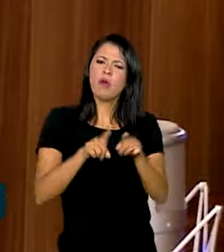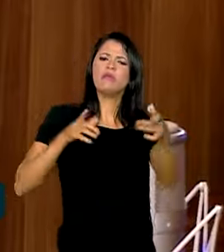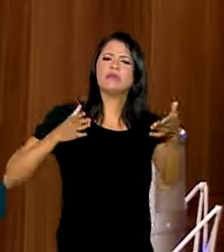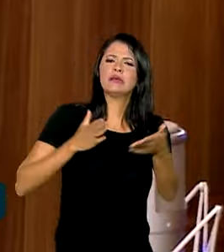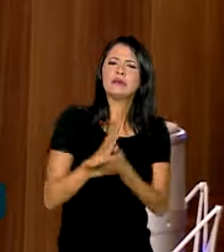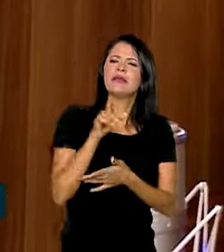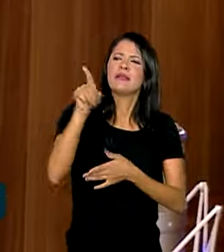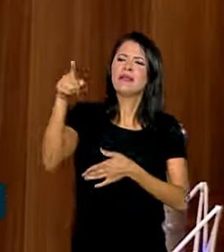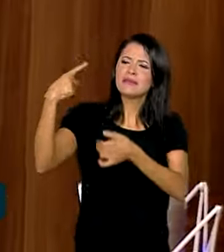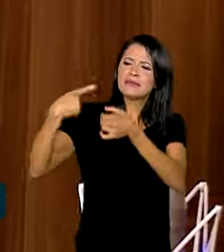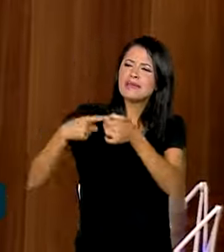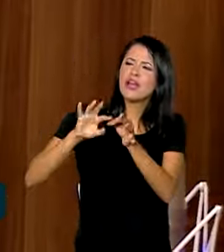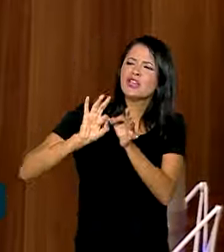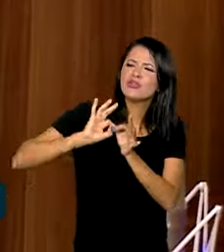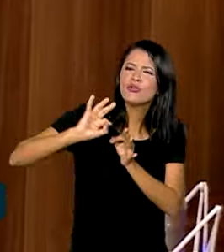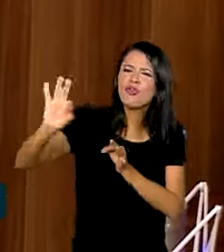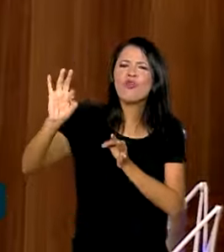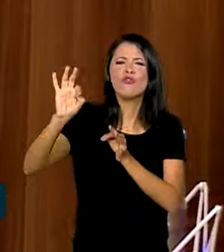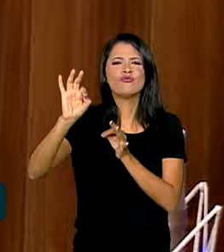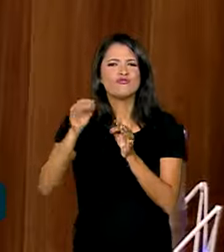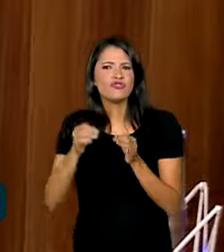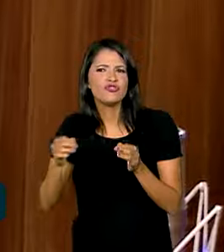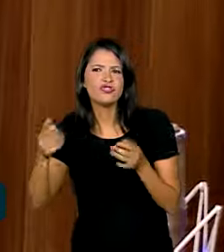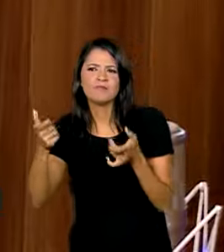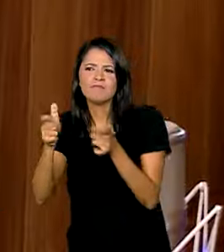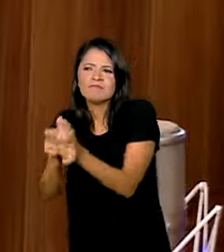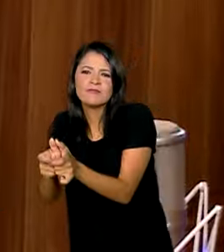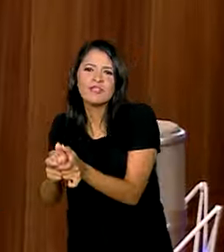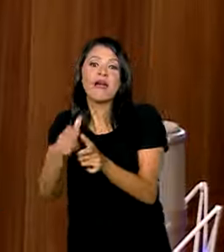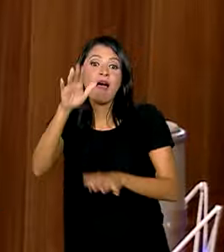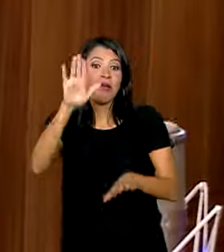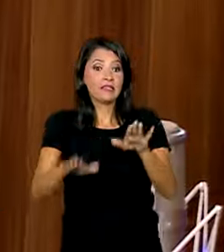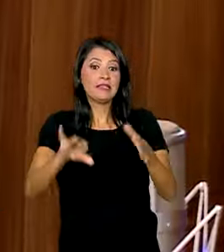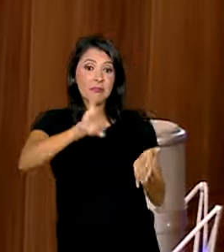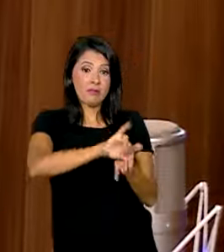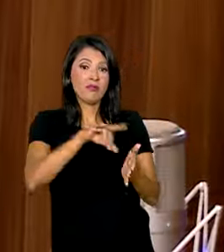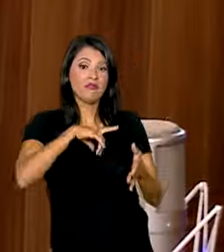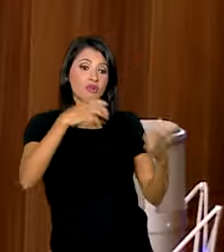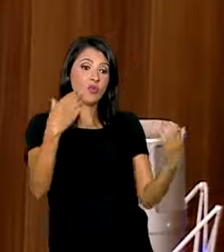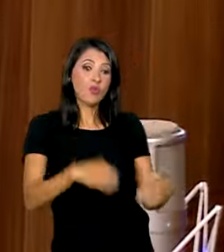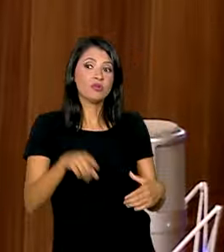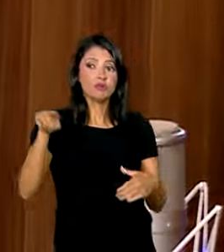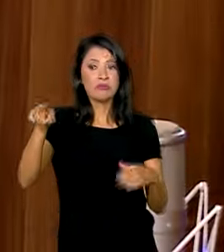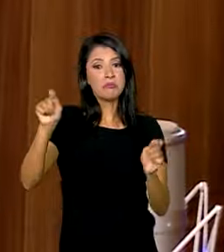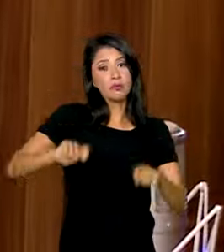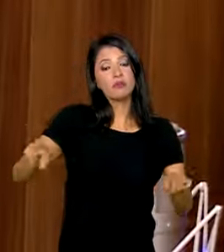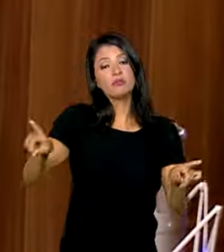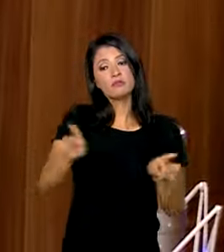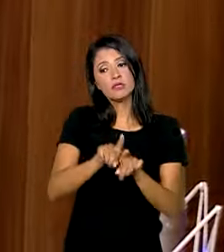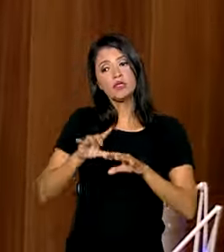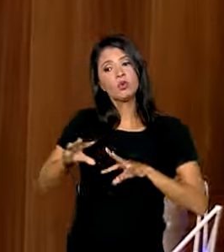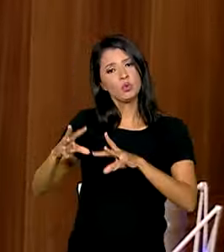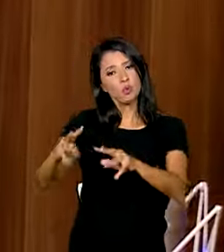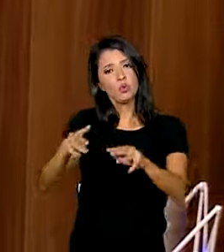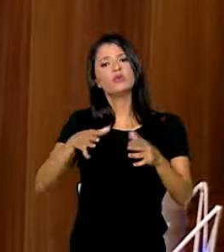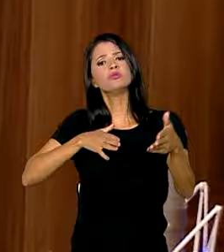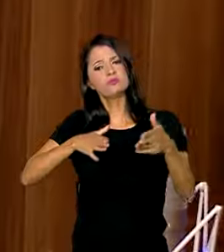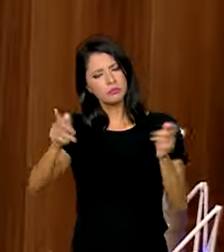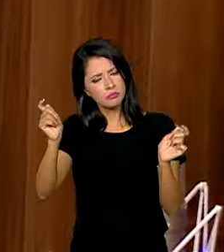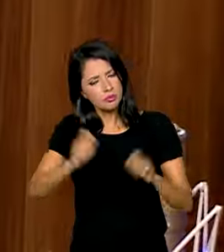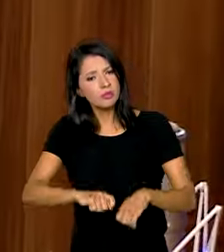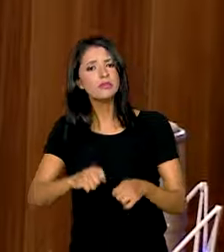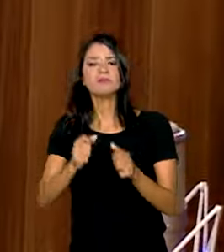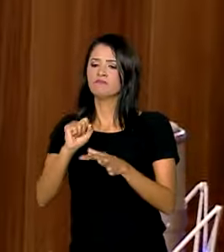numa cidade menor, fora de uma capital, que às vezes até tinha concurso nas capitais, que todo mundo possa fazer e a gente garanta, e cada vez mais